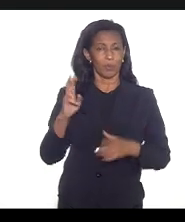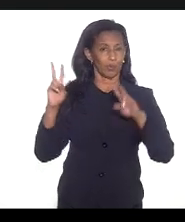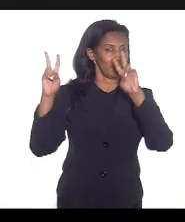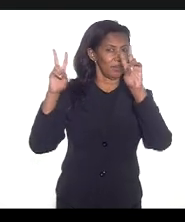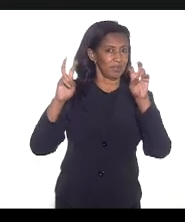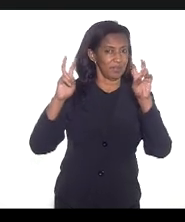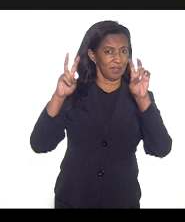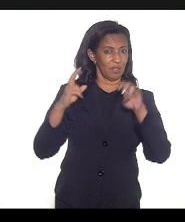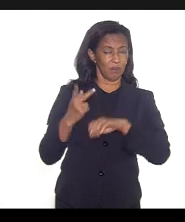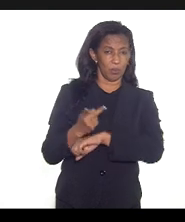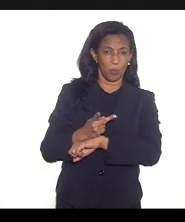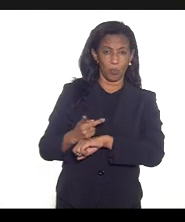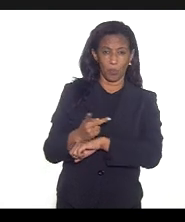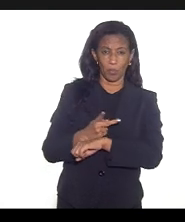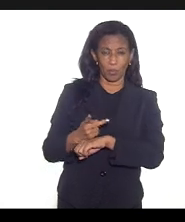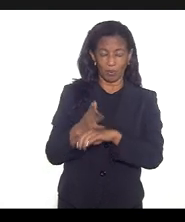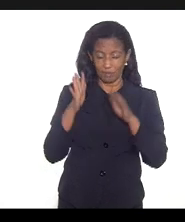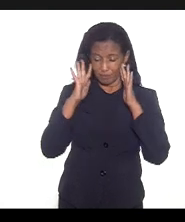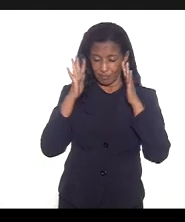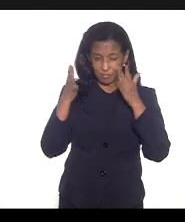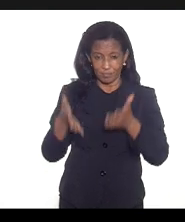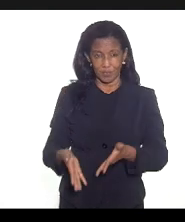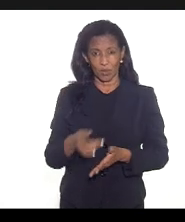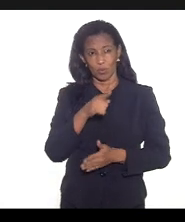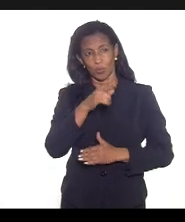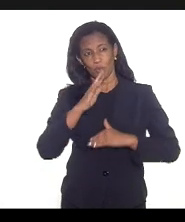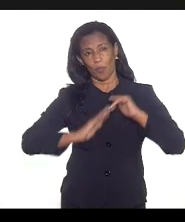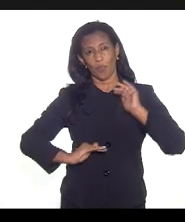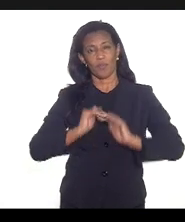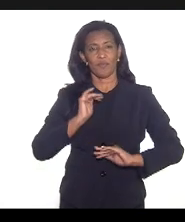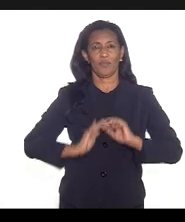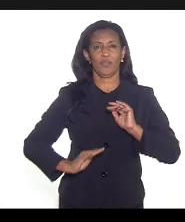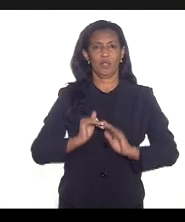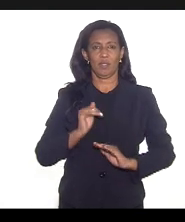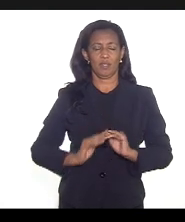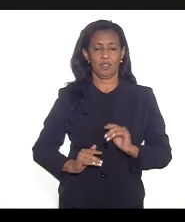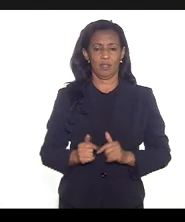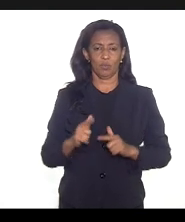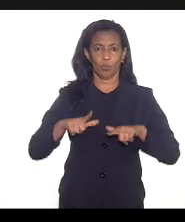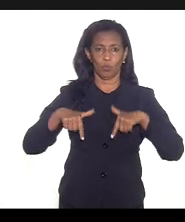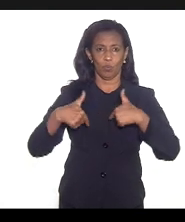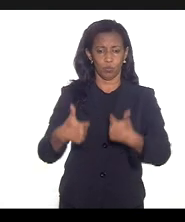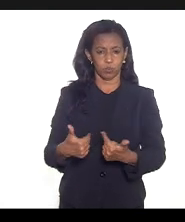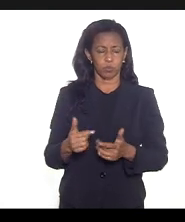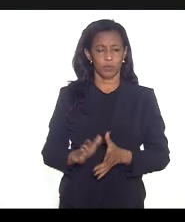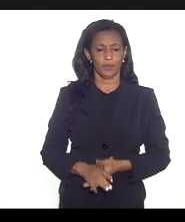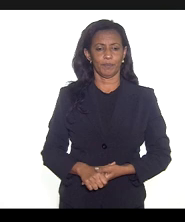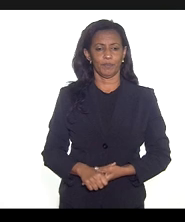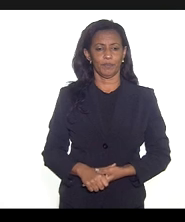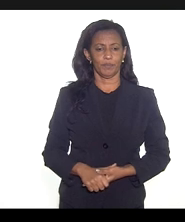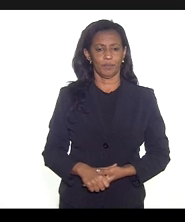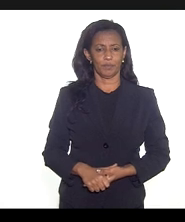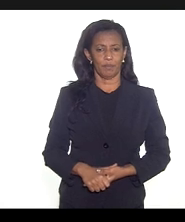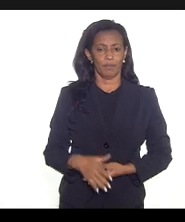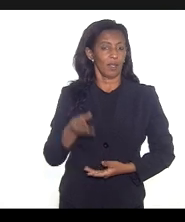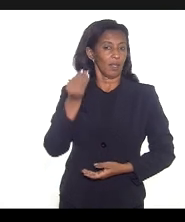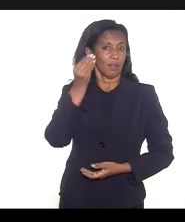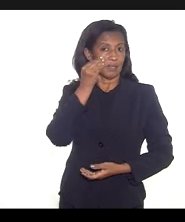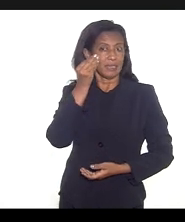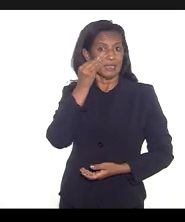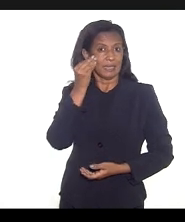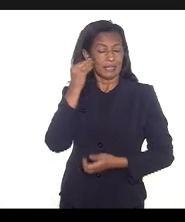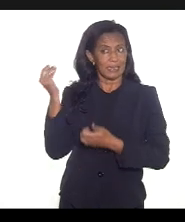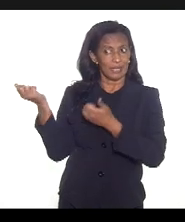tem buscado muito se debruçar sobre a sua produção e a sua atuação para tentar mitigar